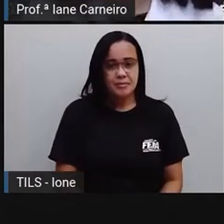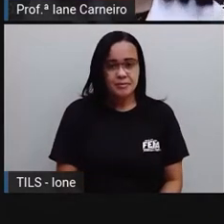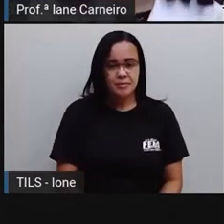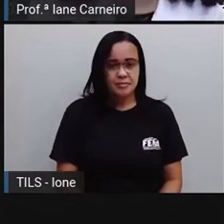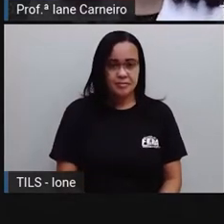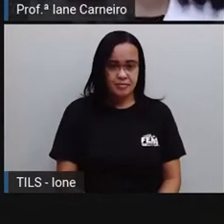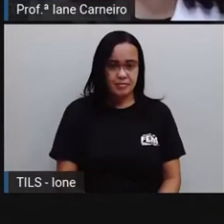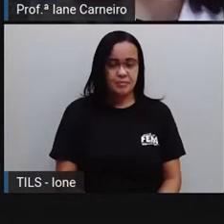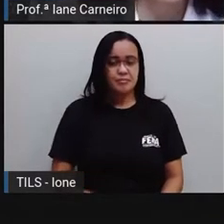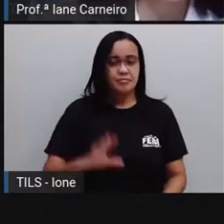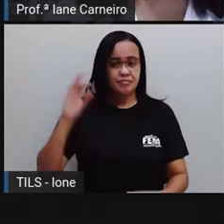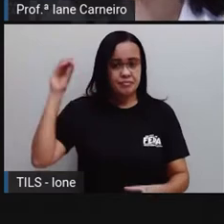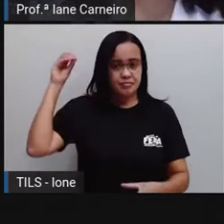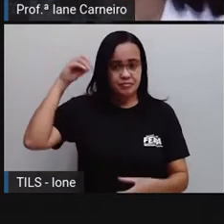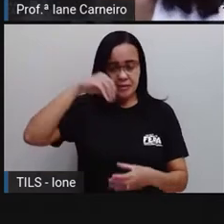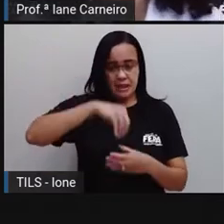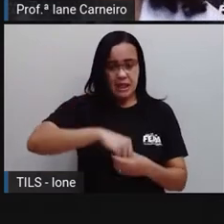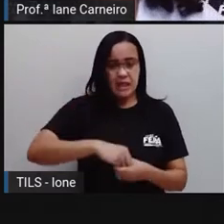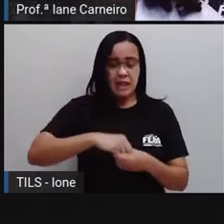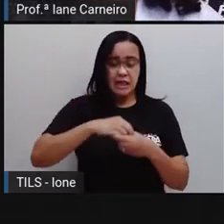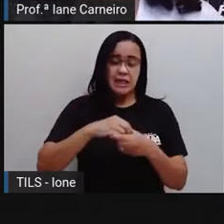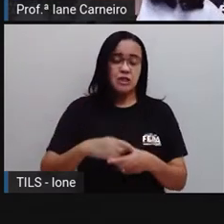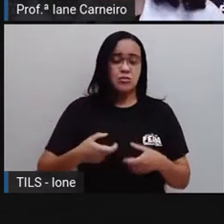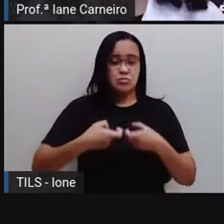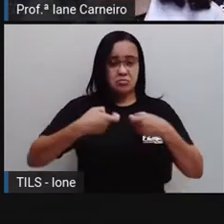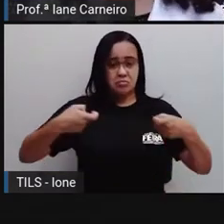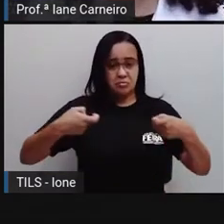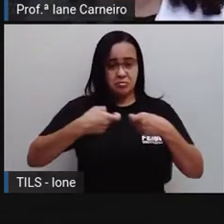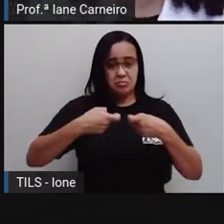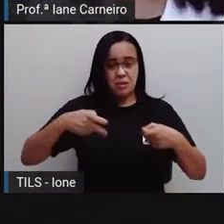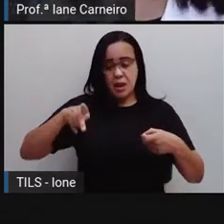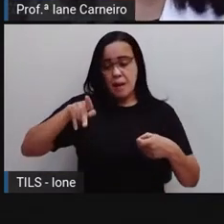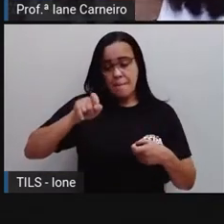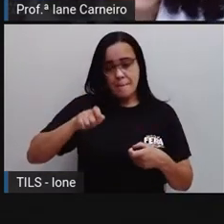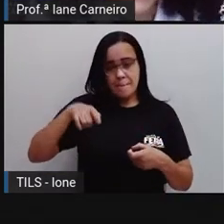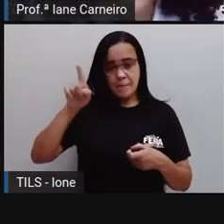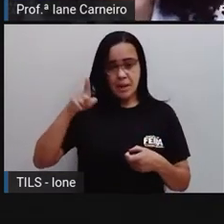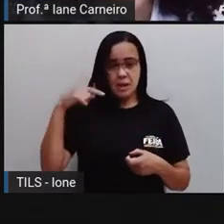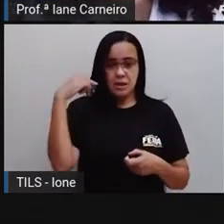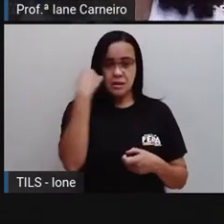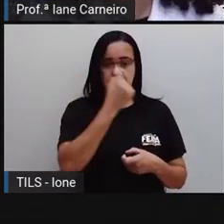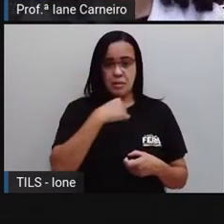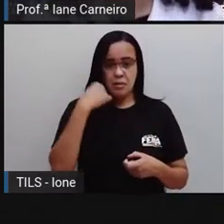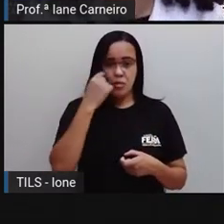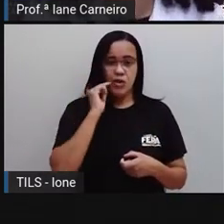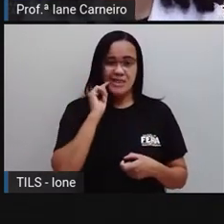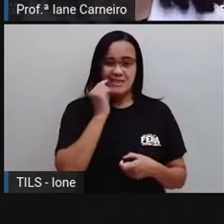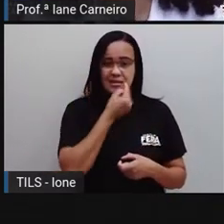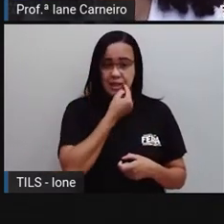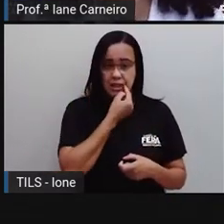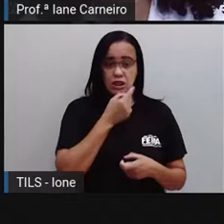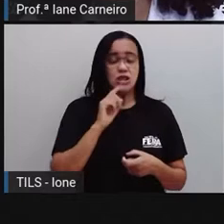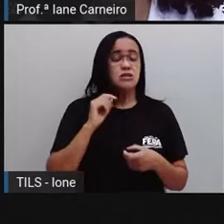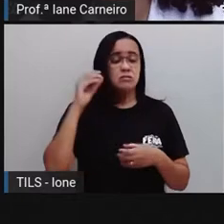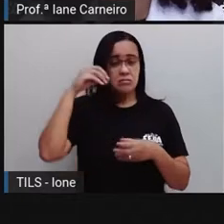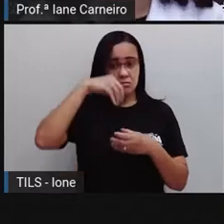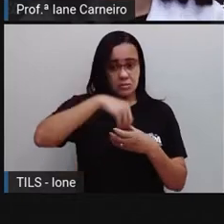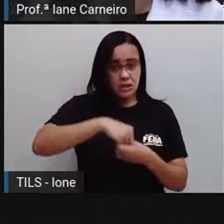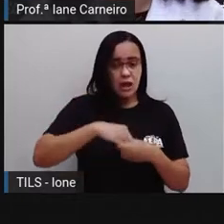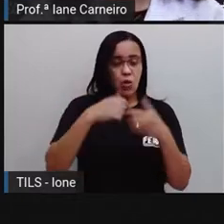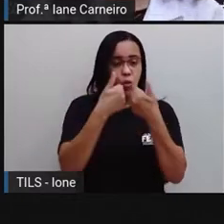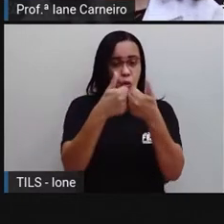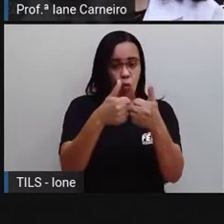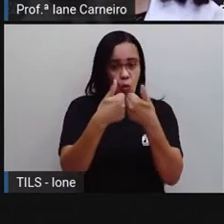Dentro da meia tem pé, dentro da boca tem dente e dentro do ônibus